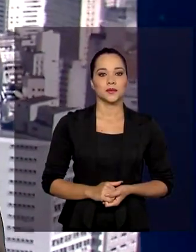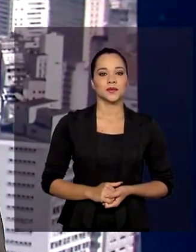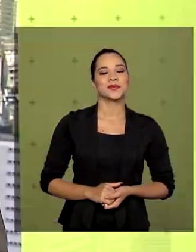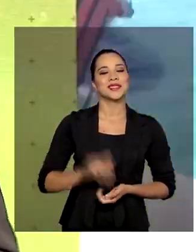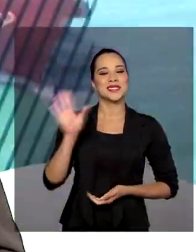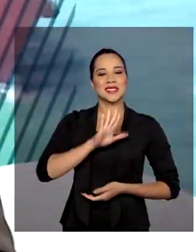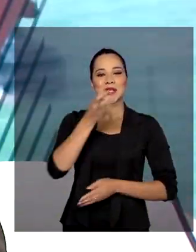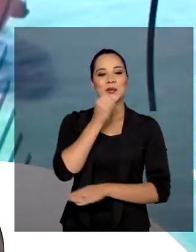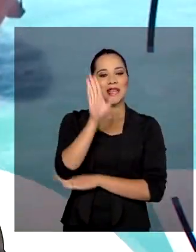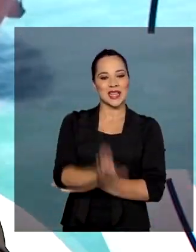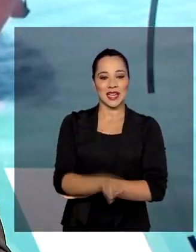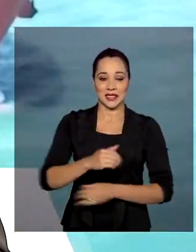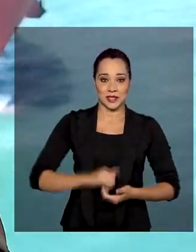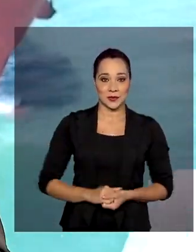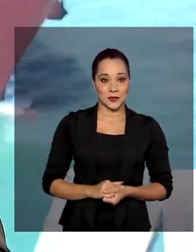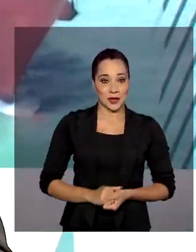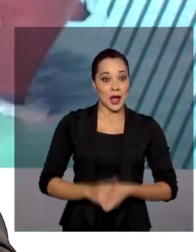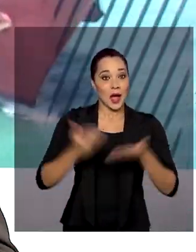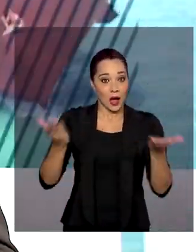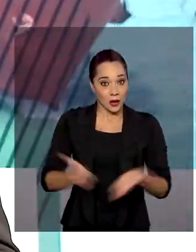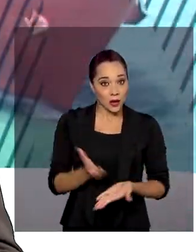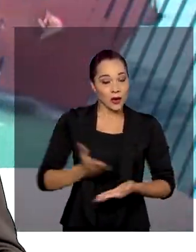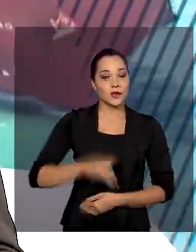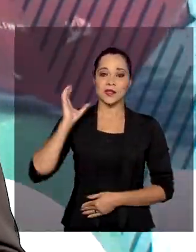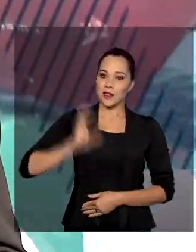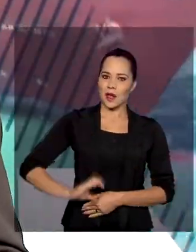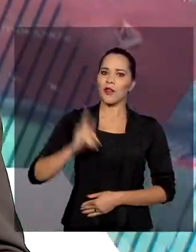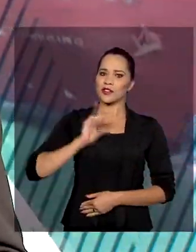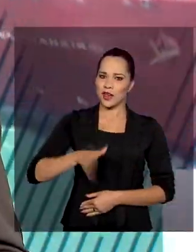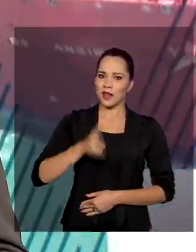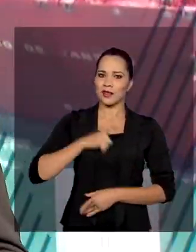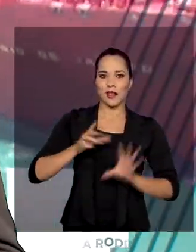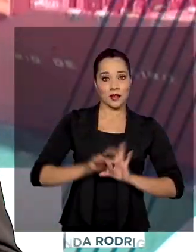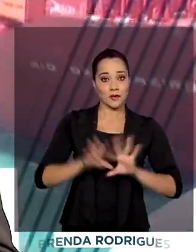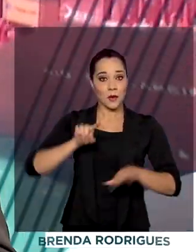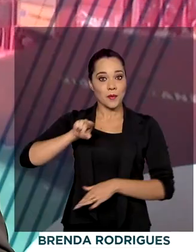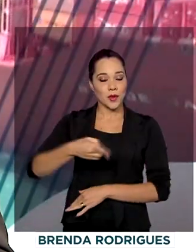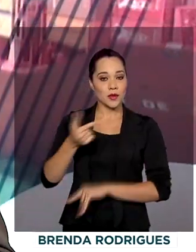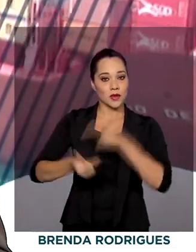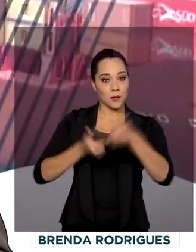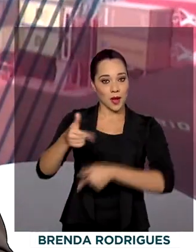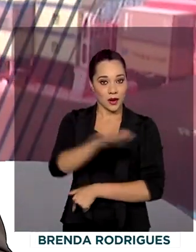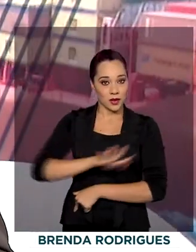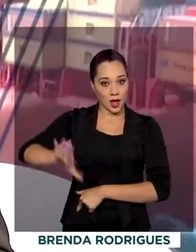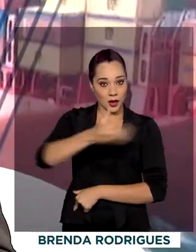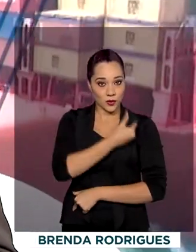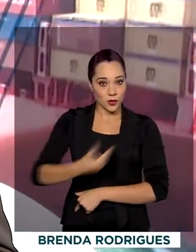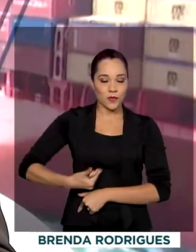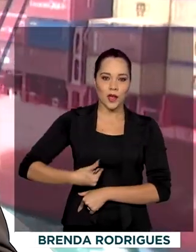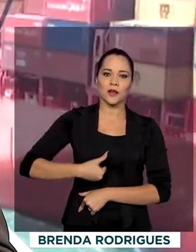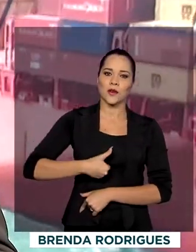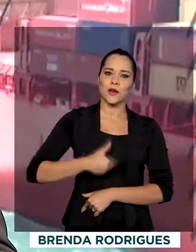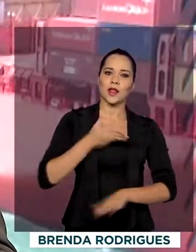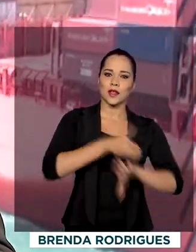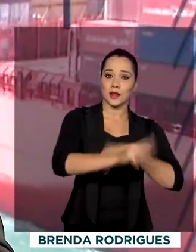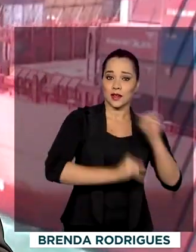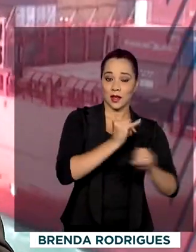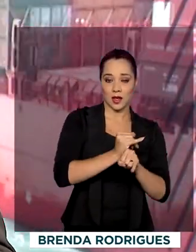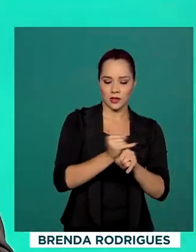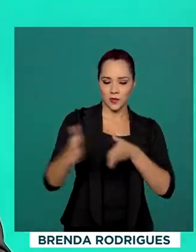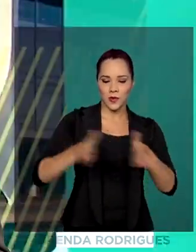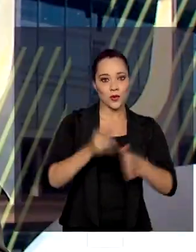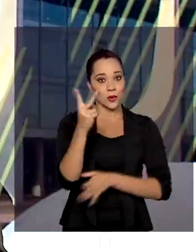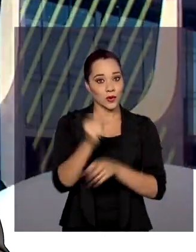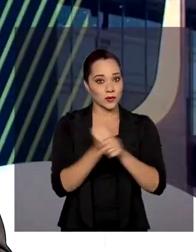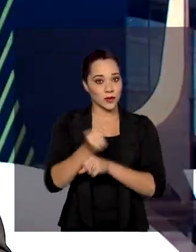Olá, boa tarde. A partir de agora, o cidadão tem disponível mil serviços públicos pela internet. Em menos de dois anos,